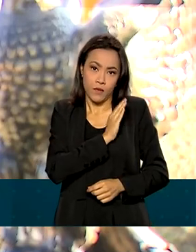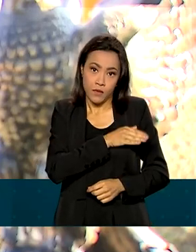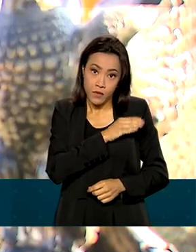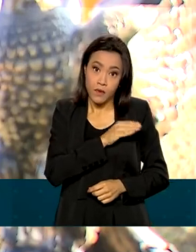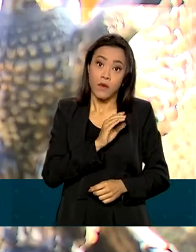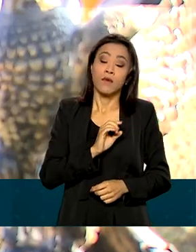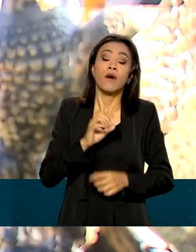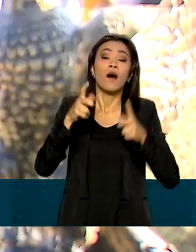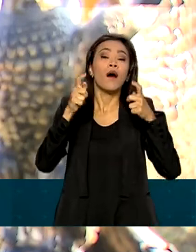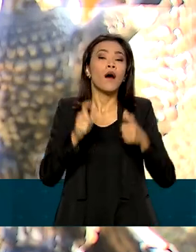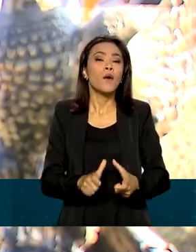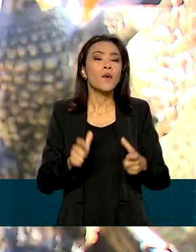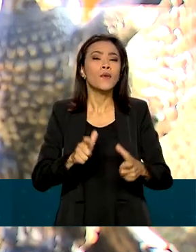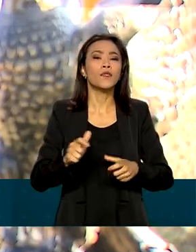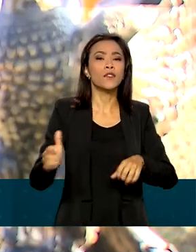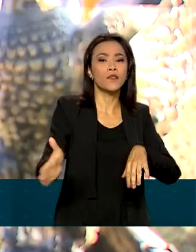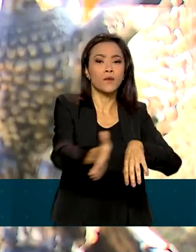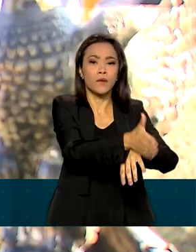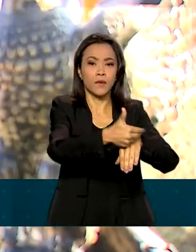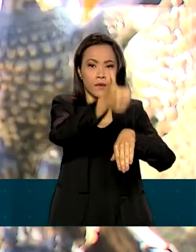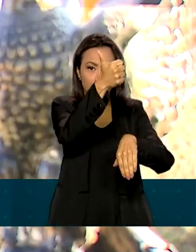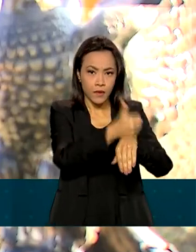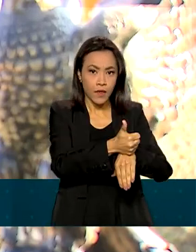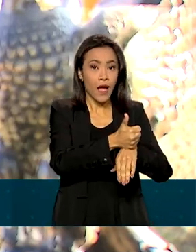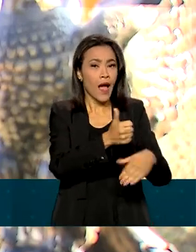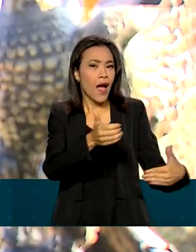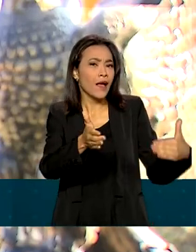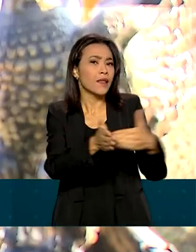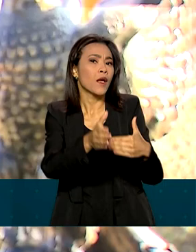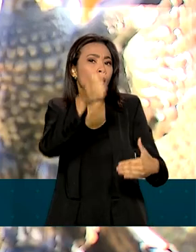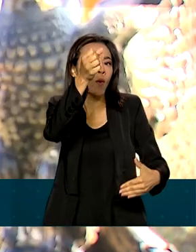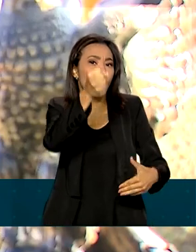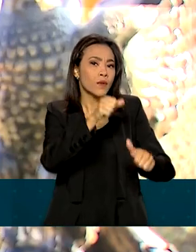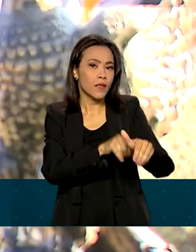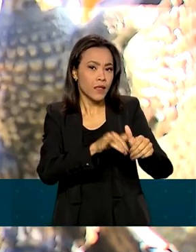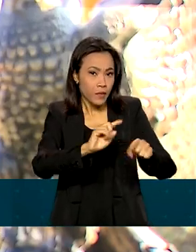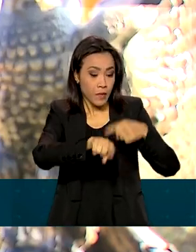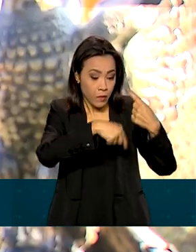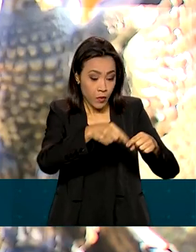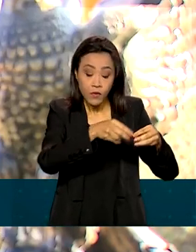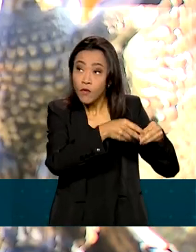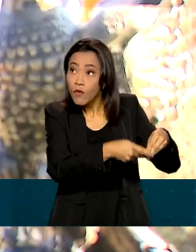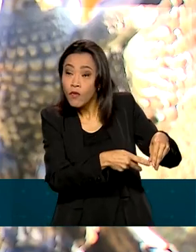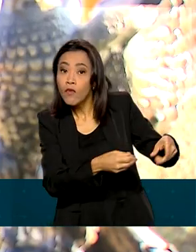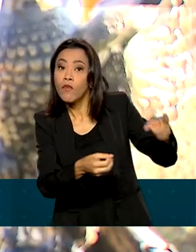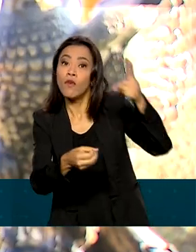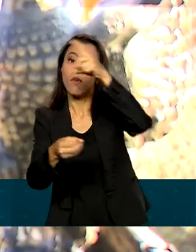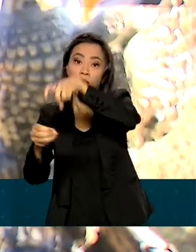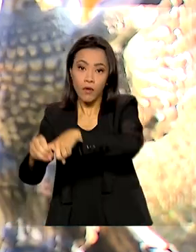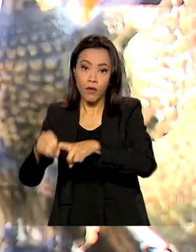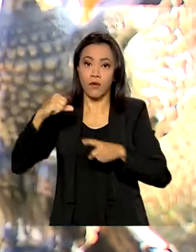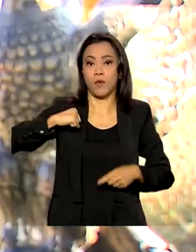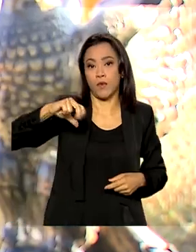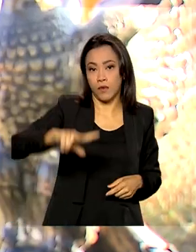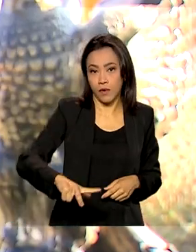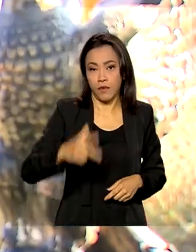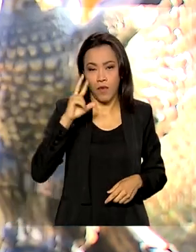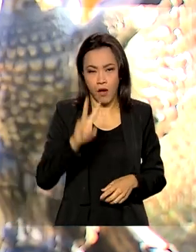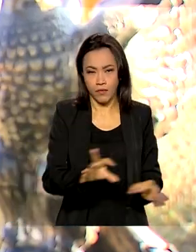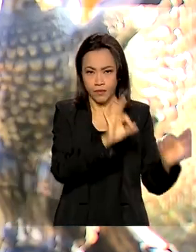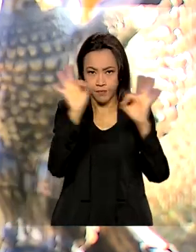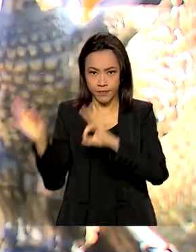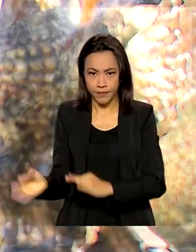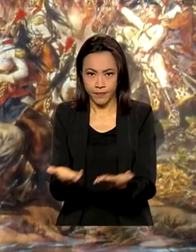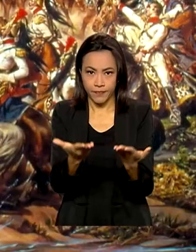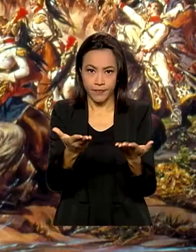Palácio do Itamaraty até o dia 8 de setembro, quando deve retornar para Portugal, né? Veja mais detalhes sobre esse assunto na reportagem.